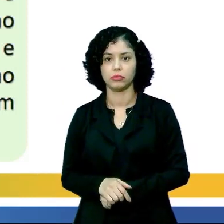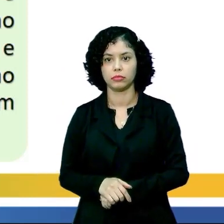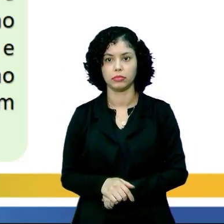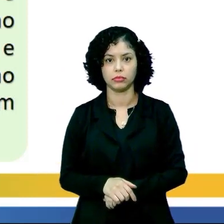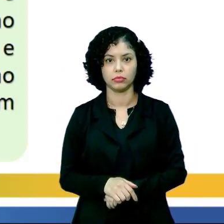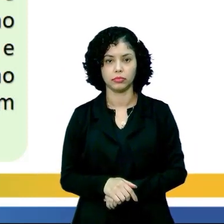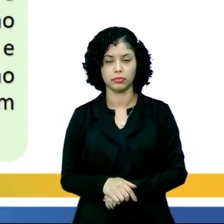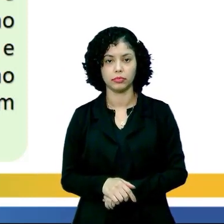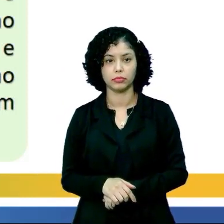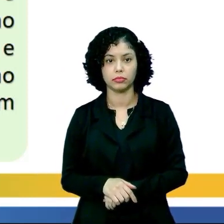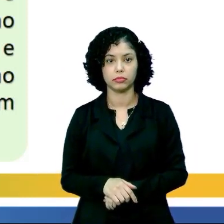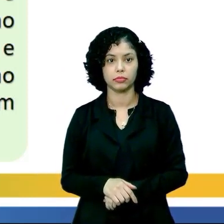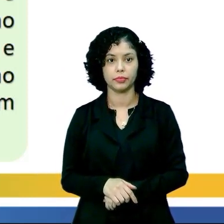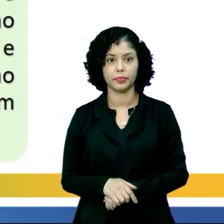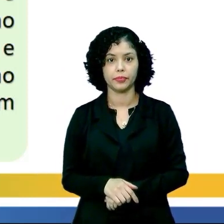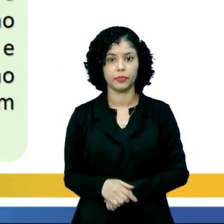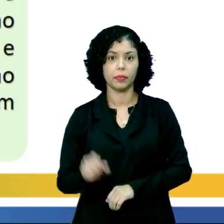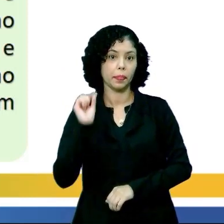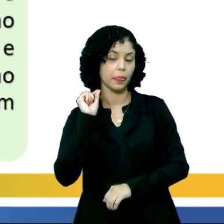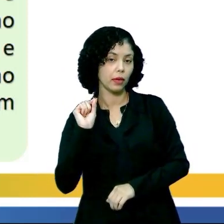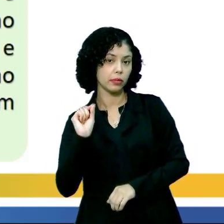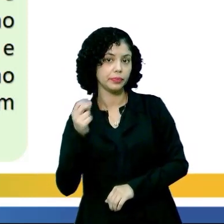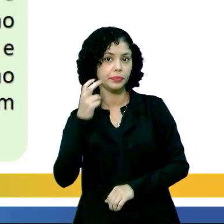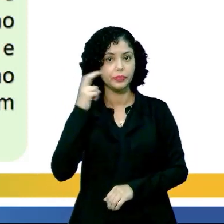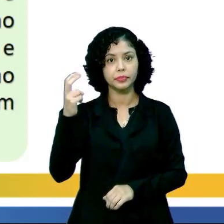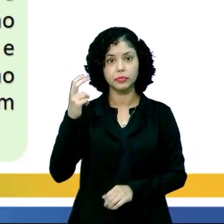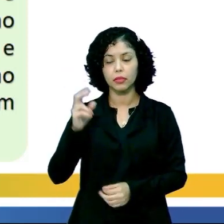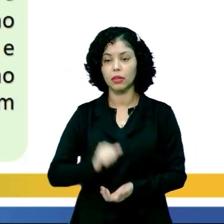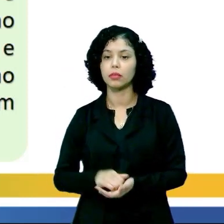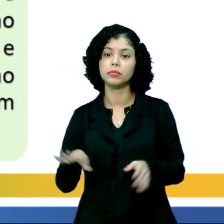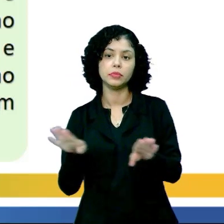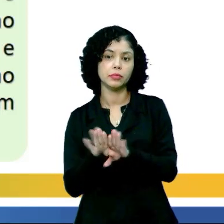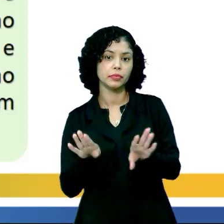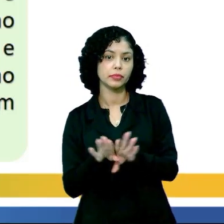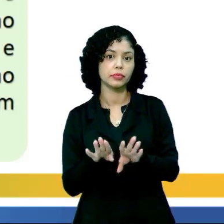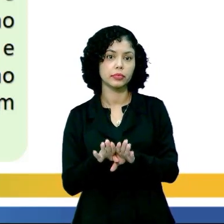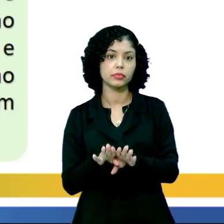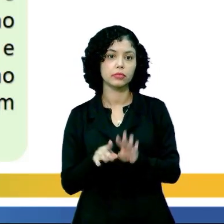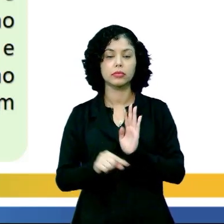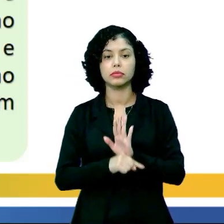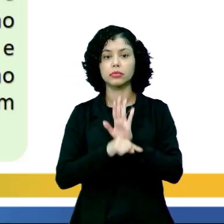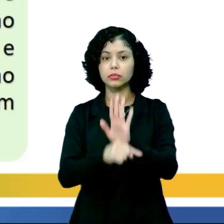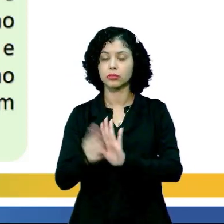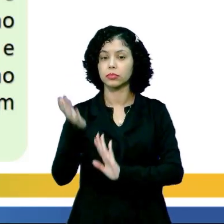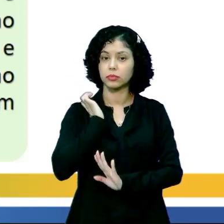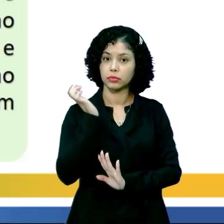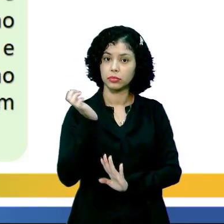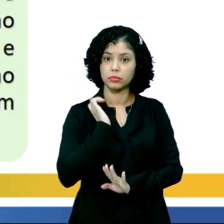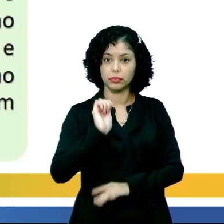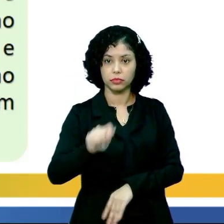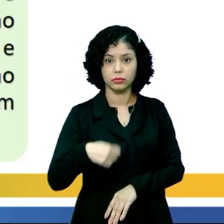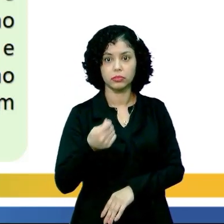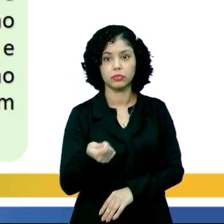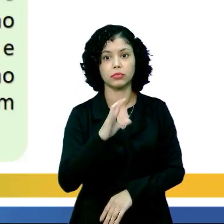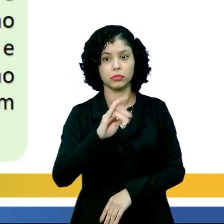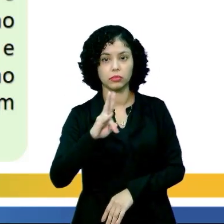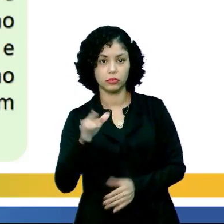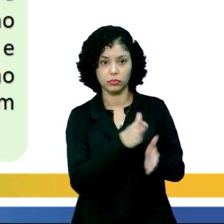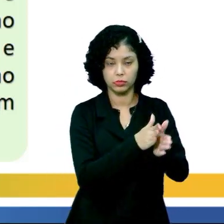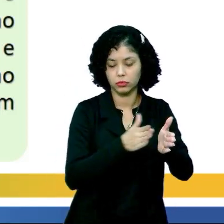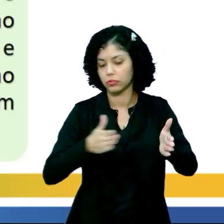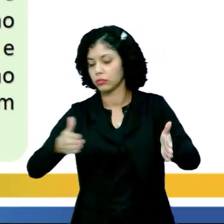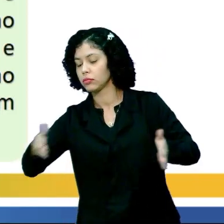humanidade como um todo. O patrimônio cultural significa ou se remete a riquezas simbólicas,